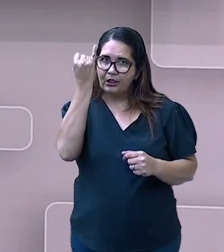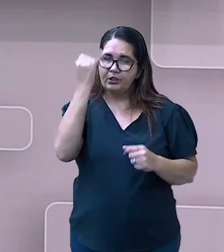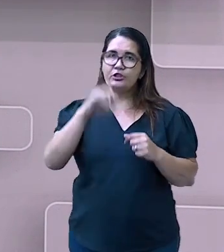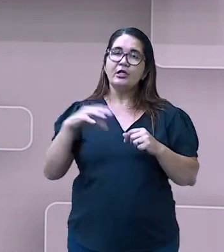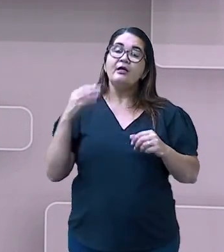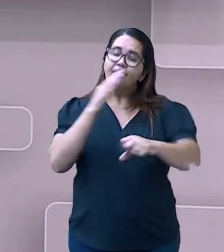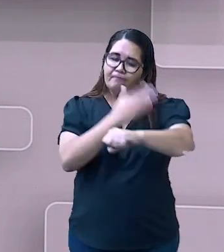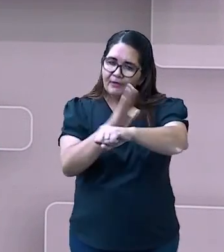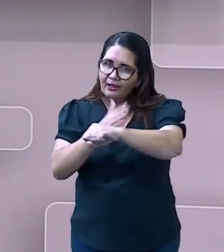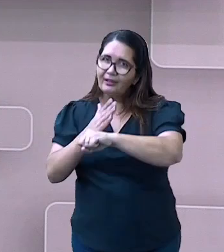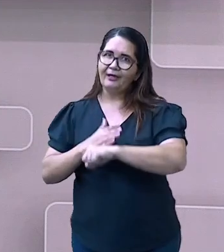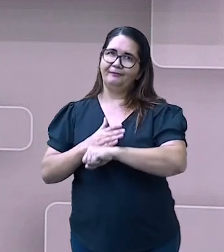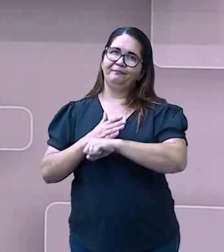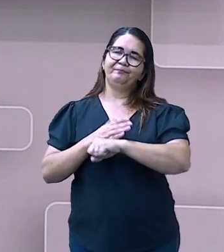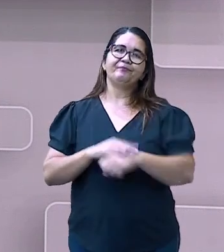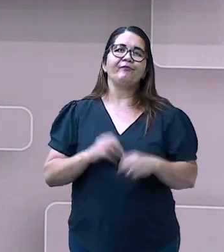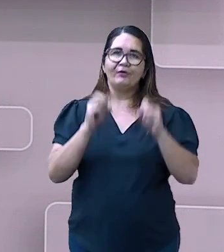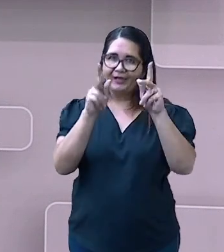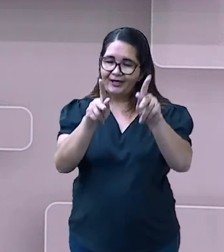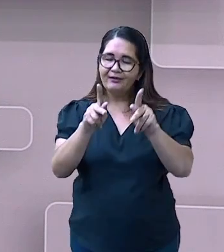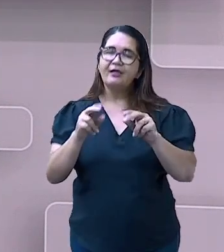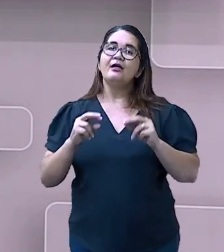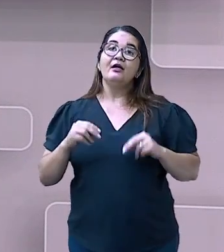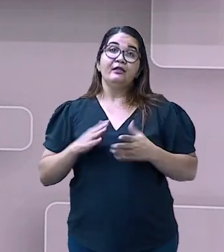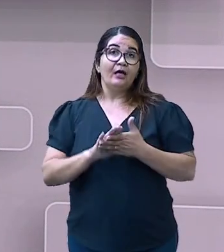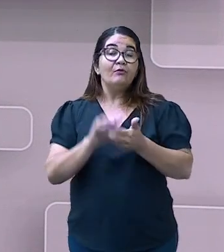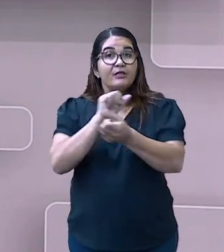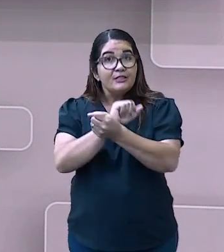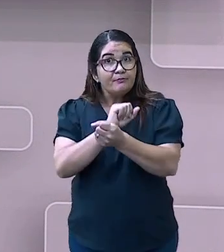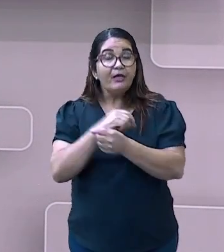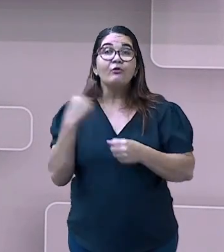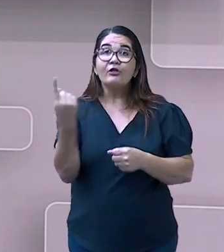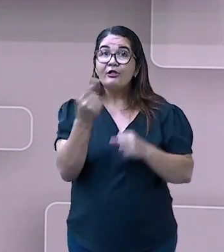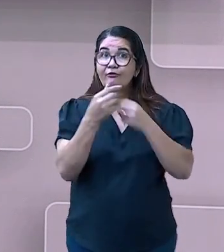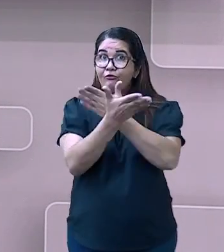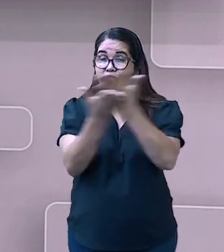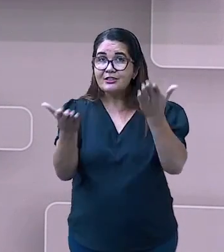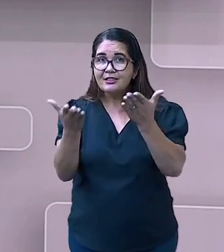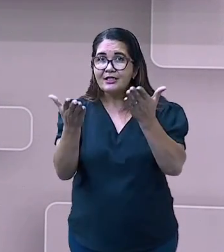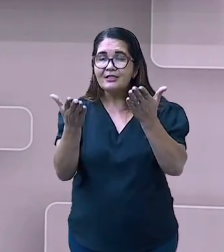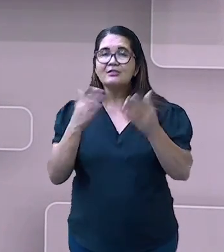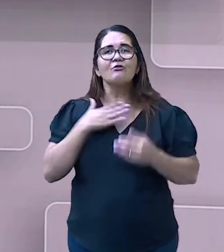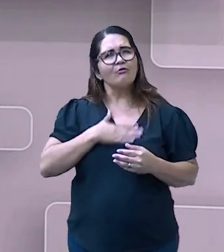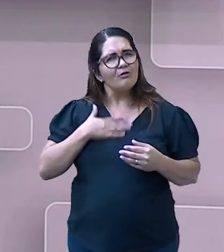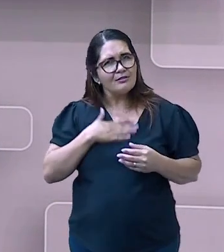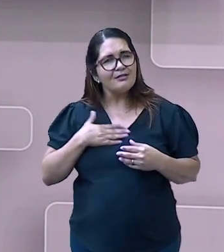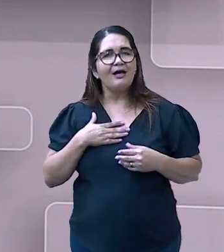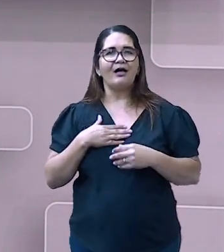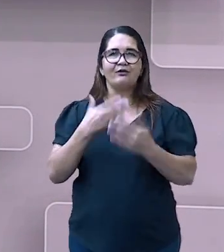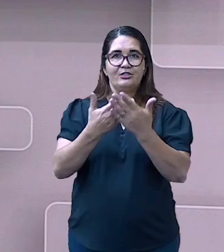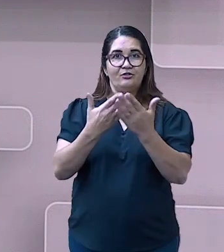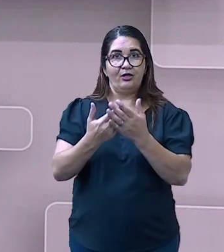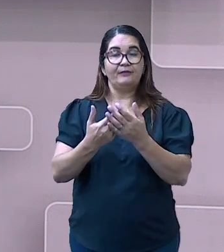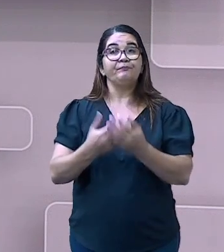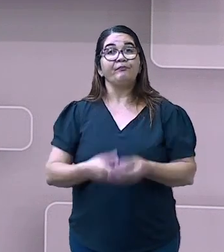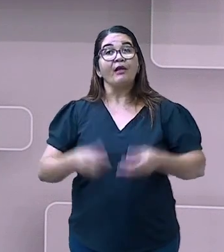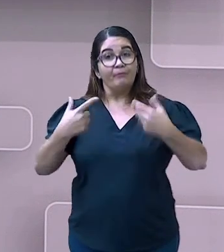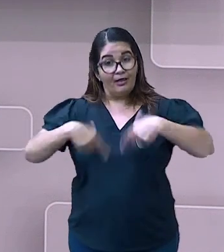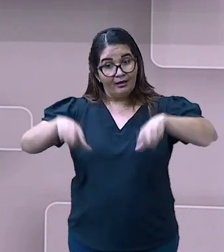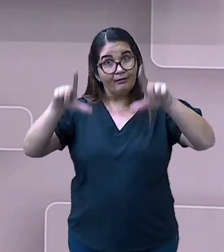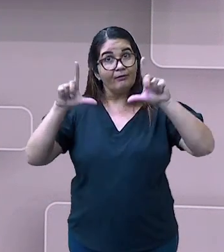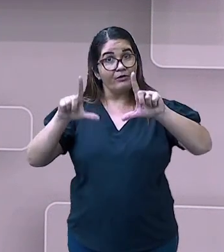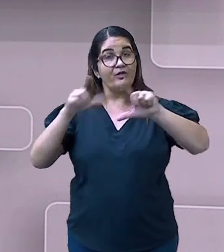Espero que vocês tenham gostado muito da nossa aula de hoje. E para acessar as nossas atividades na plataforma SMEDGV,